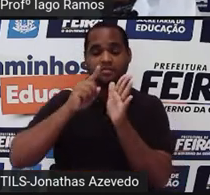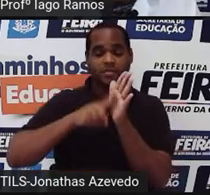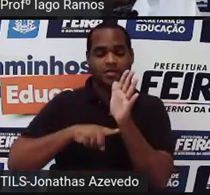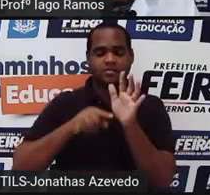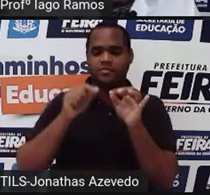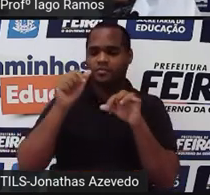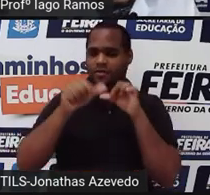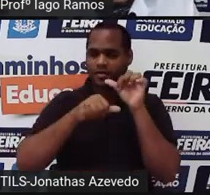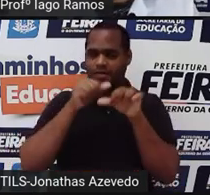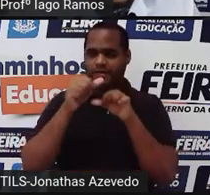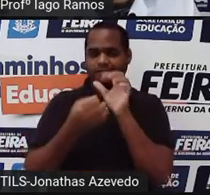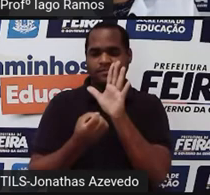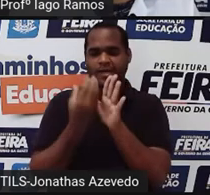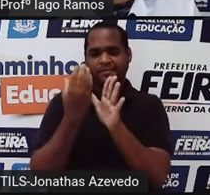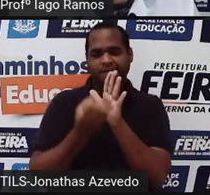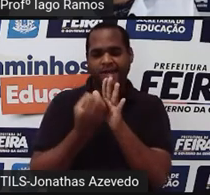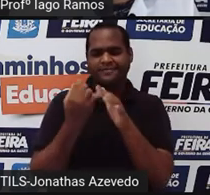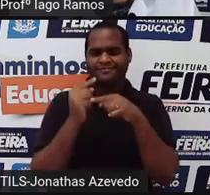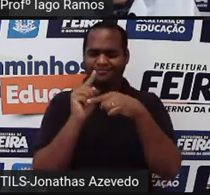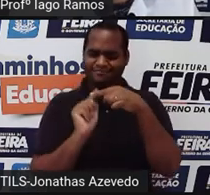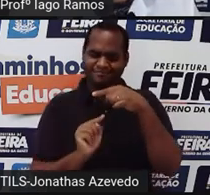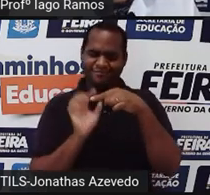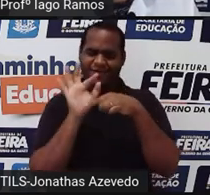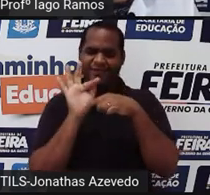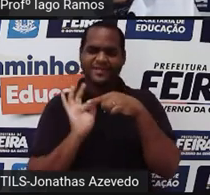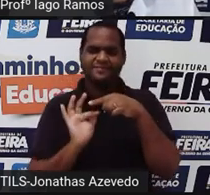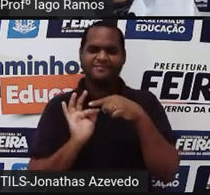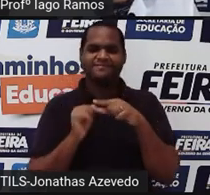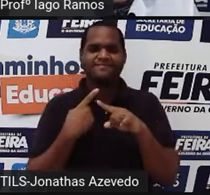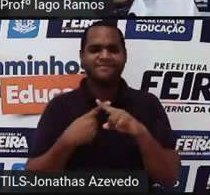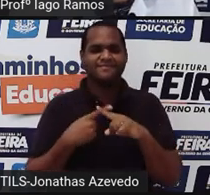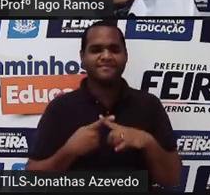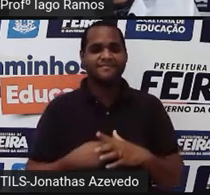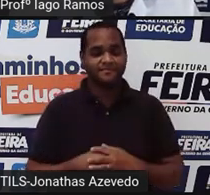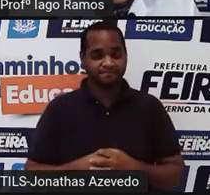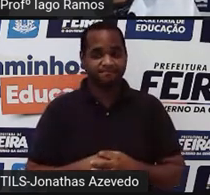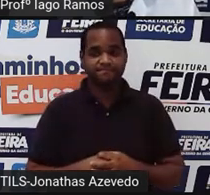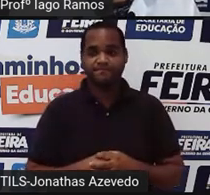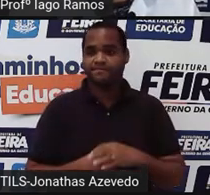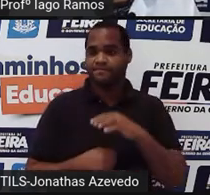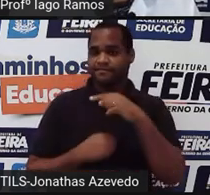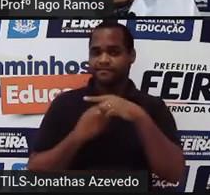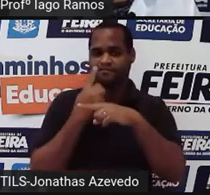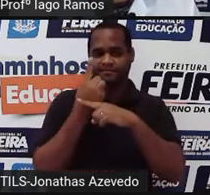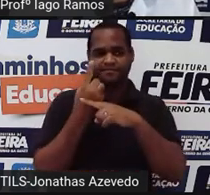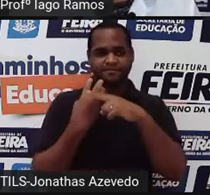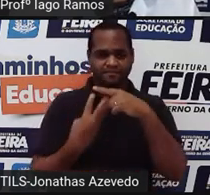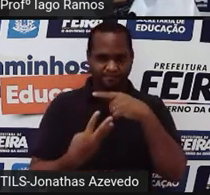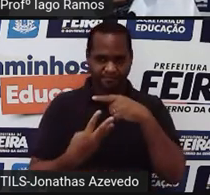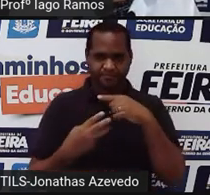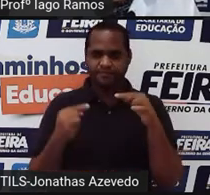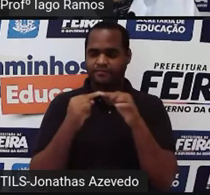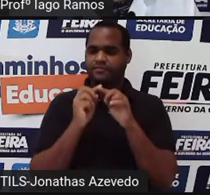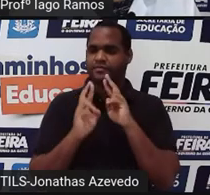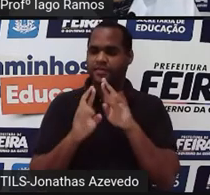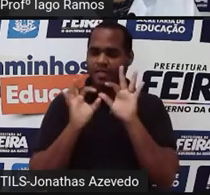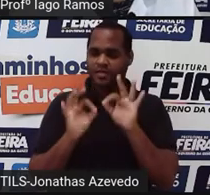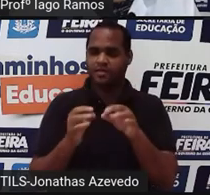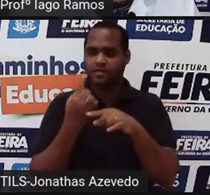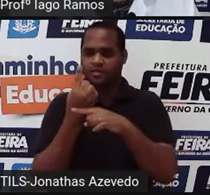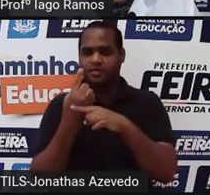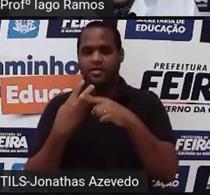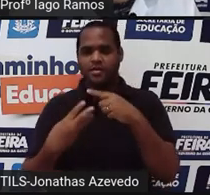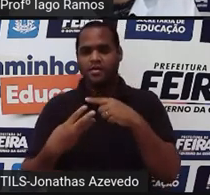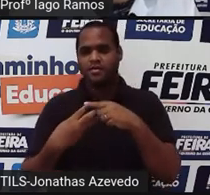começou a aparecer fração? Olha só, 1 terço é o resultado de 1 terço